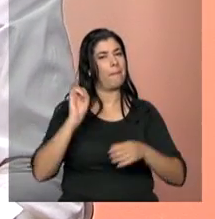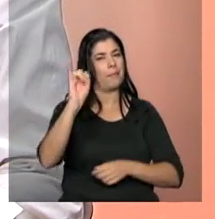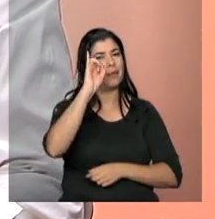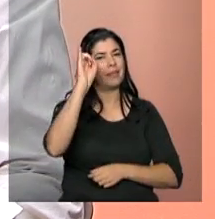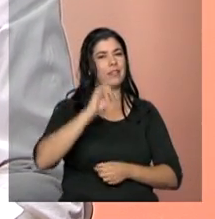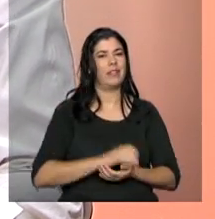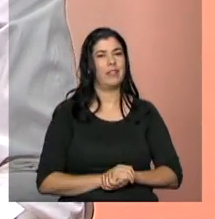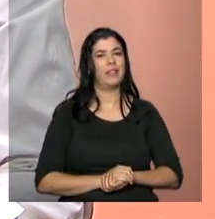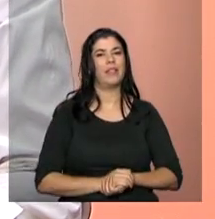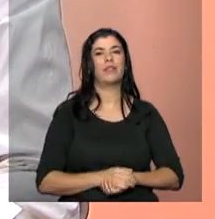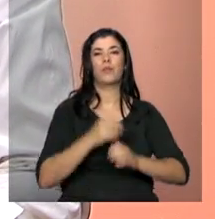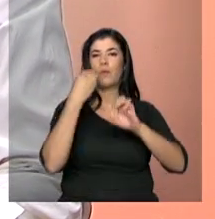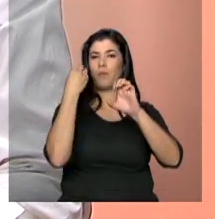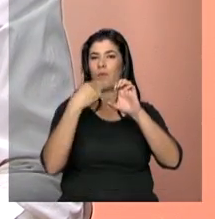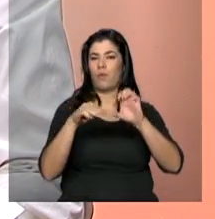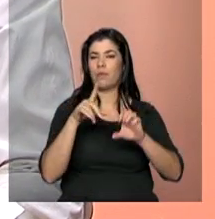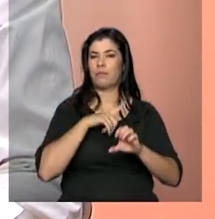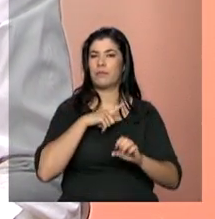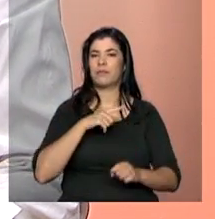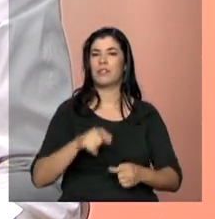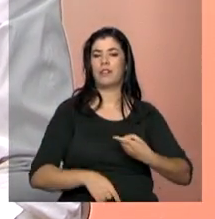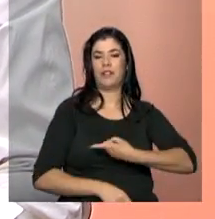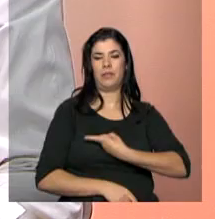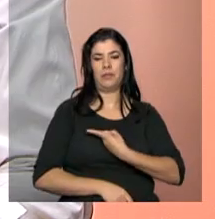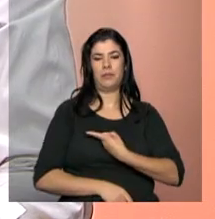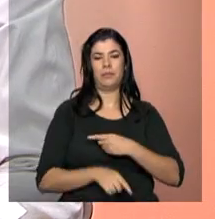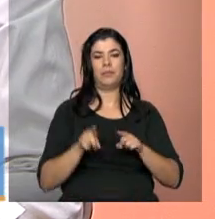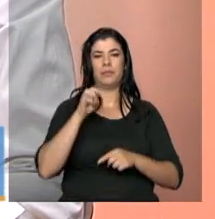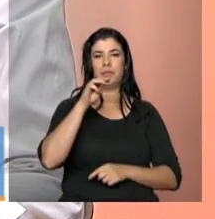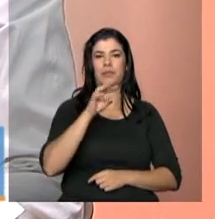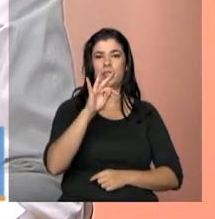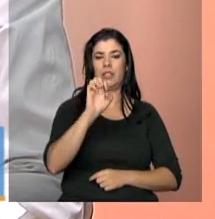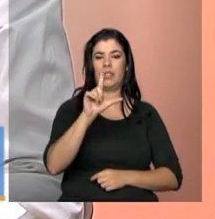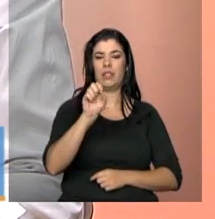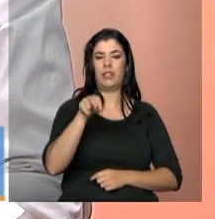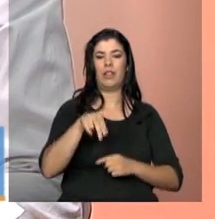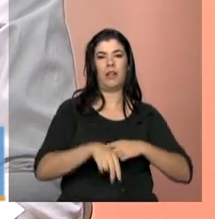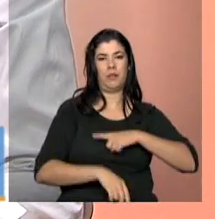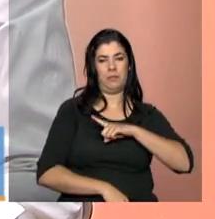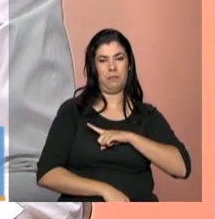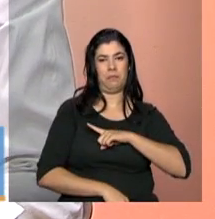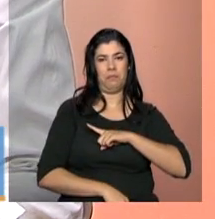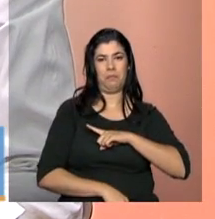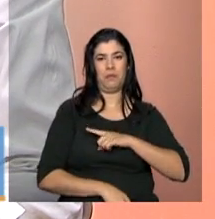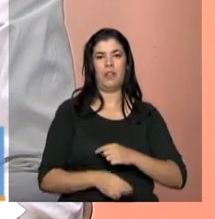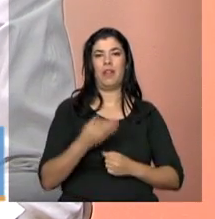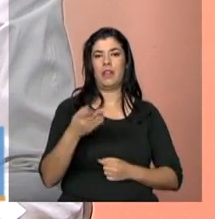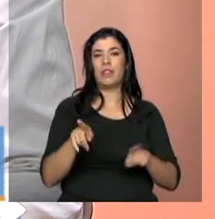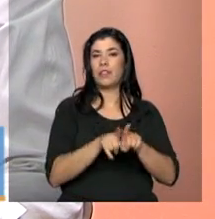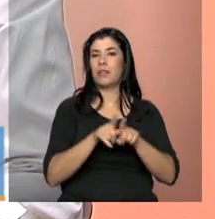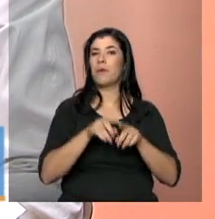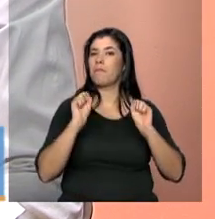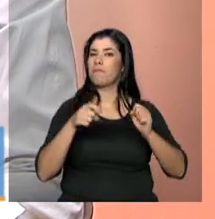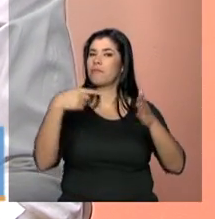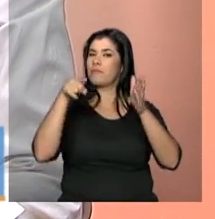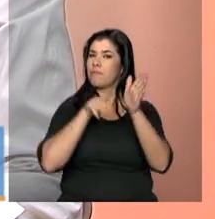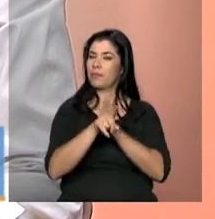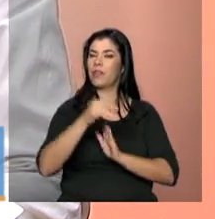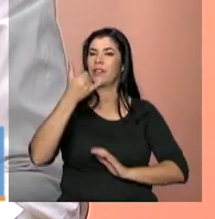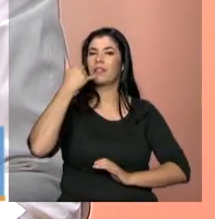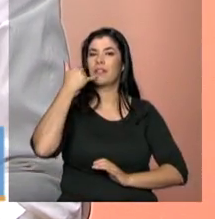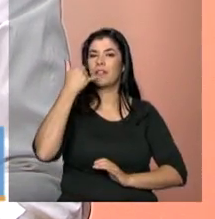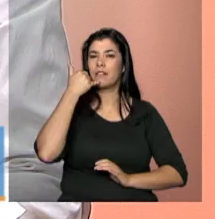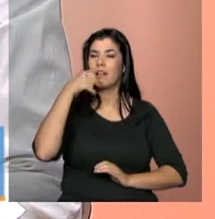O nosso e-mail é o tele arroba mds.gov.br Os telefones da NBR são 0